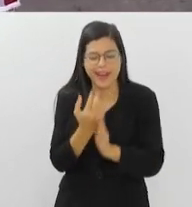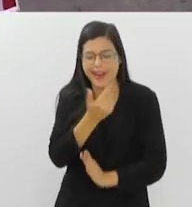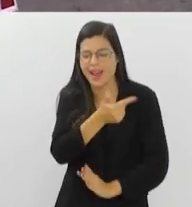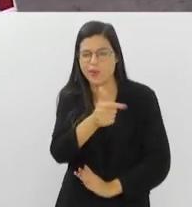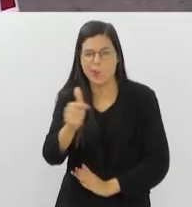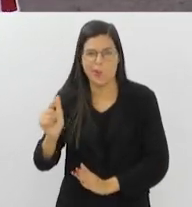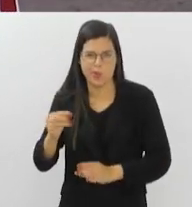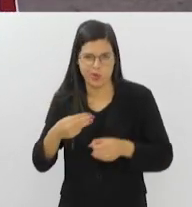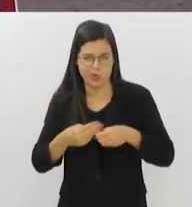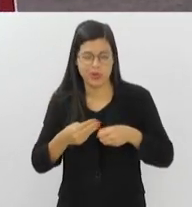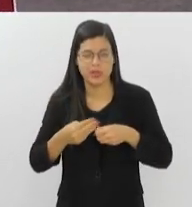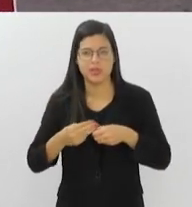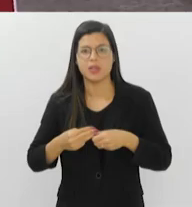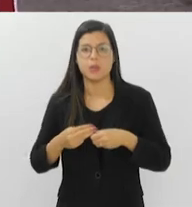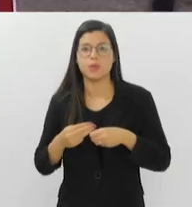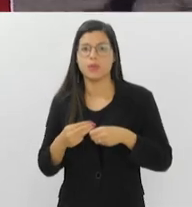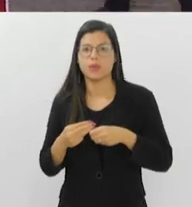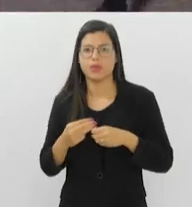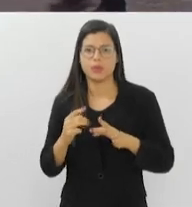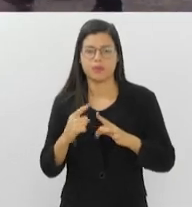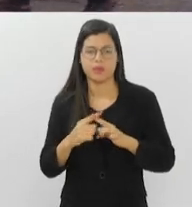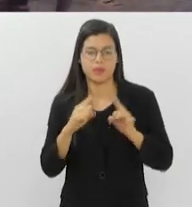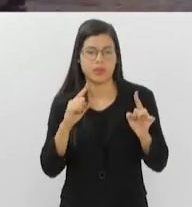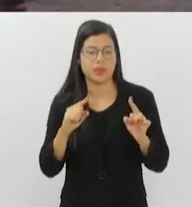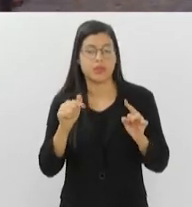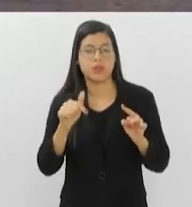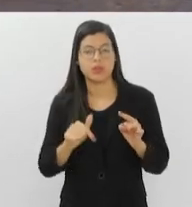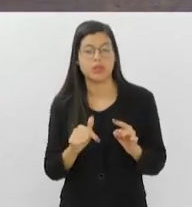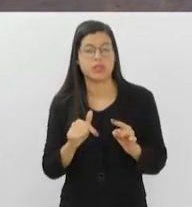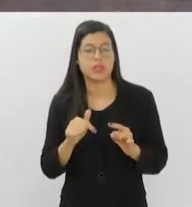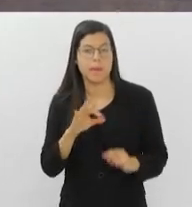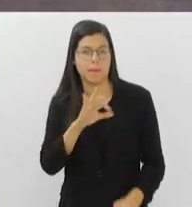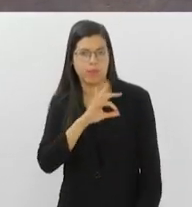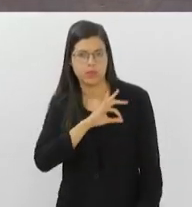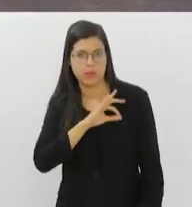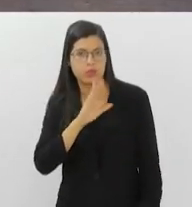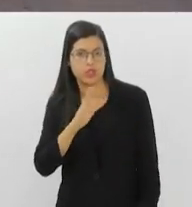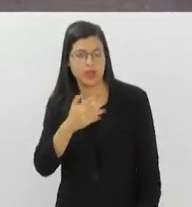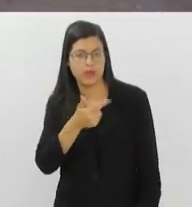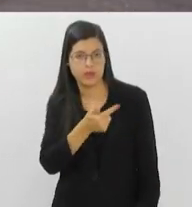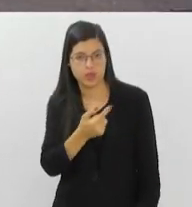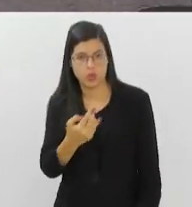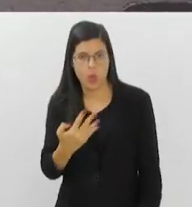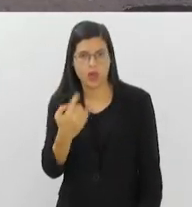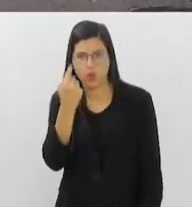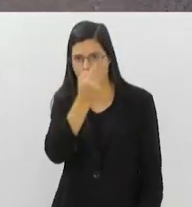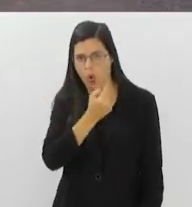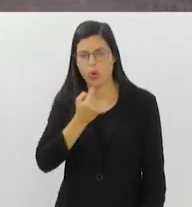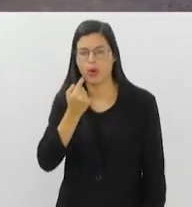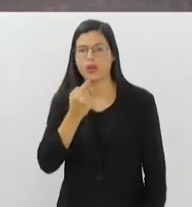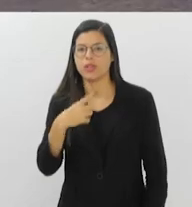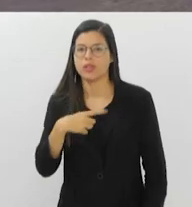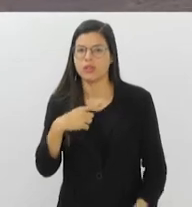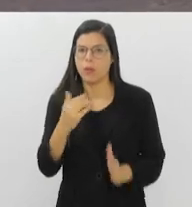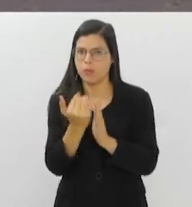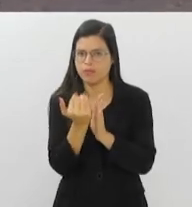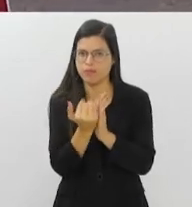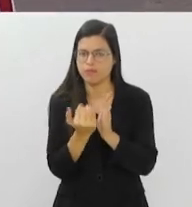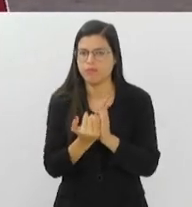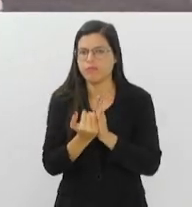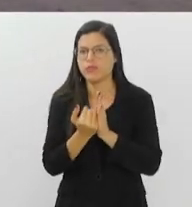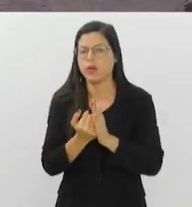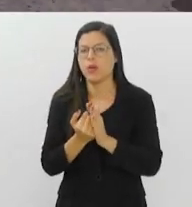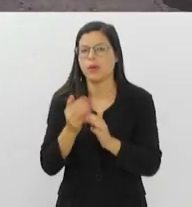além do policiamento já estabelecido, 24 horas, nós também temos um programa de capacitação para agentes